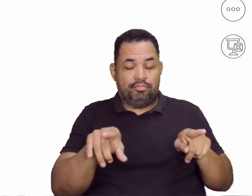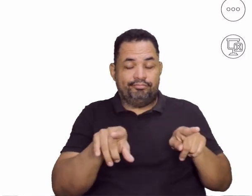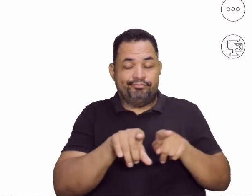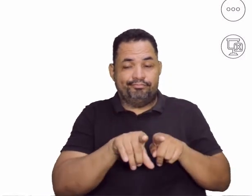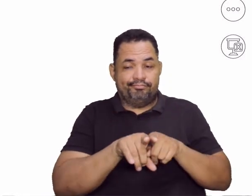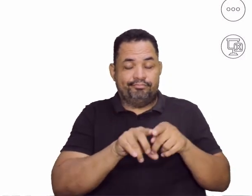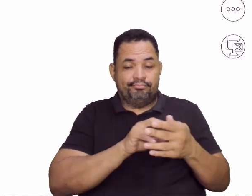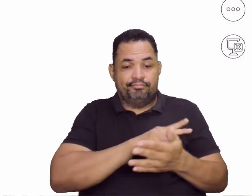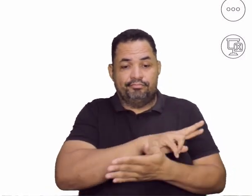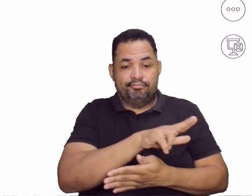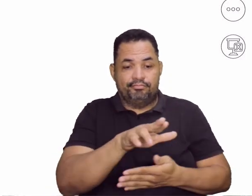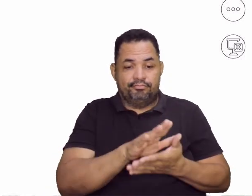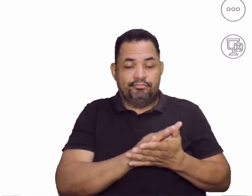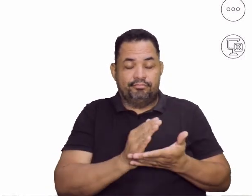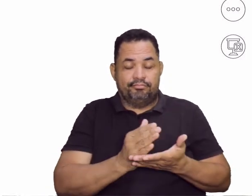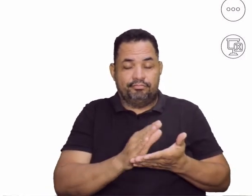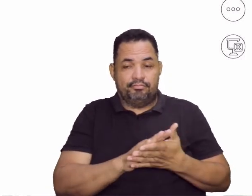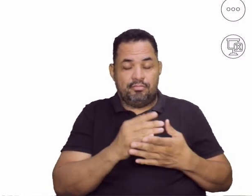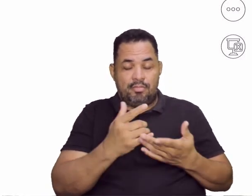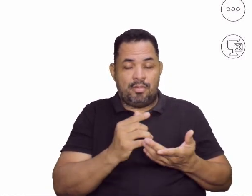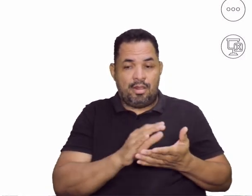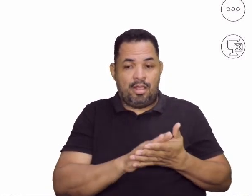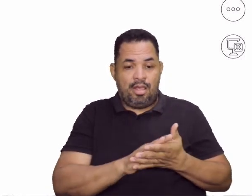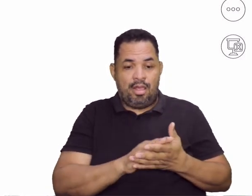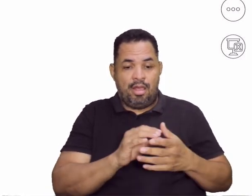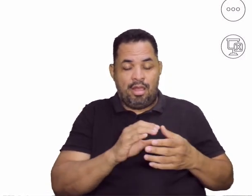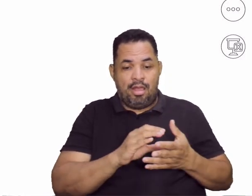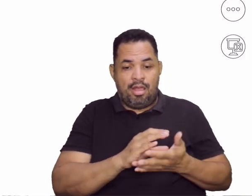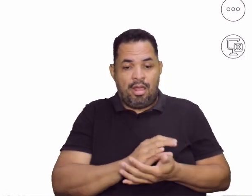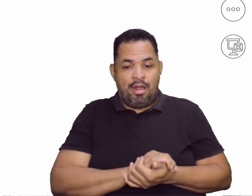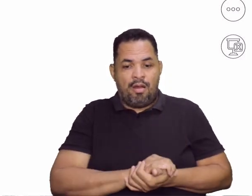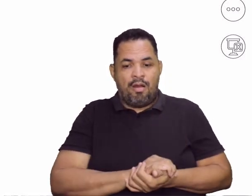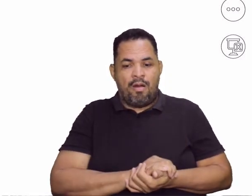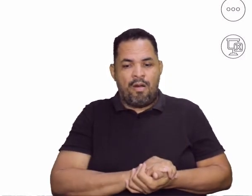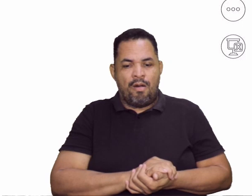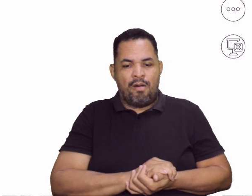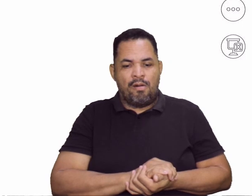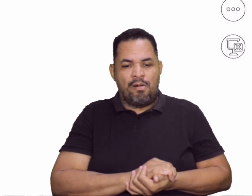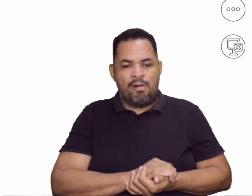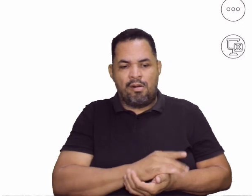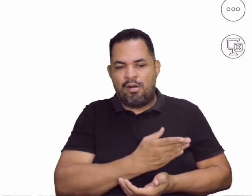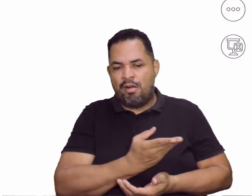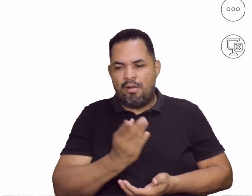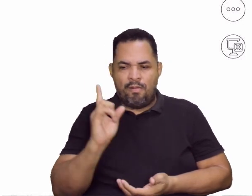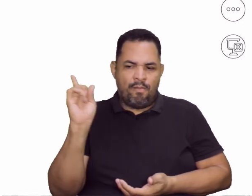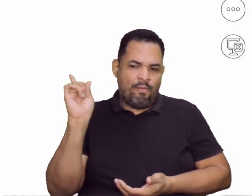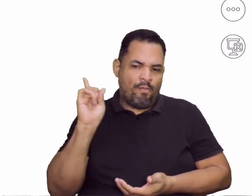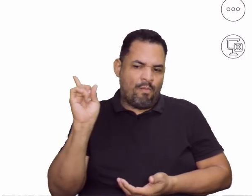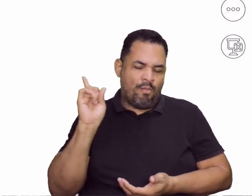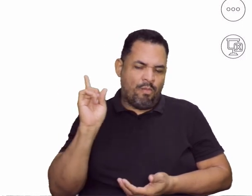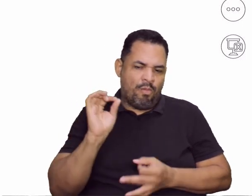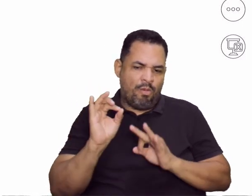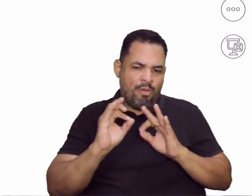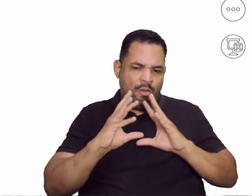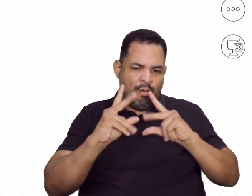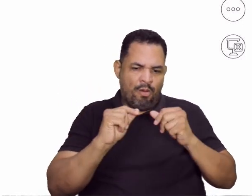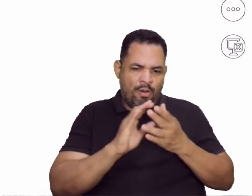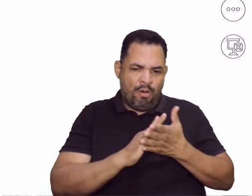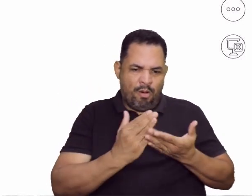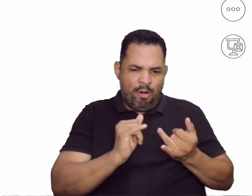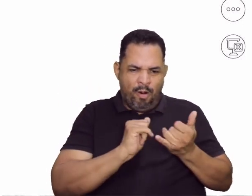diversos jogos, né? Desde Corrente Humana, Passa Anel, Cabo de Guerra, né? O Cabo com Todos.